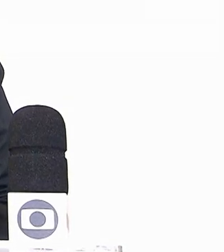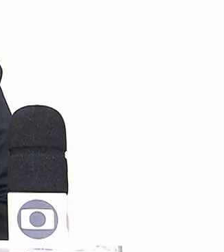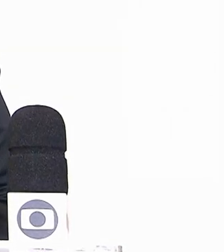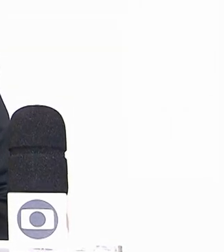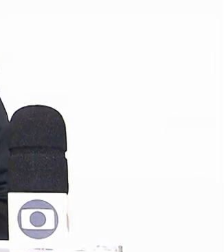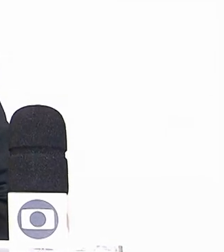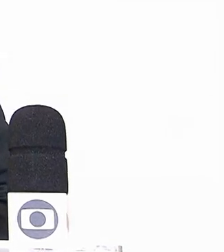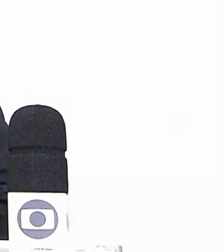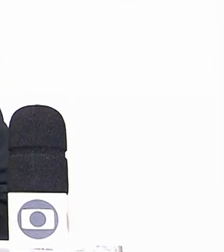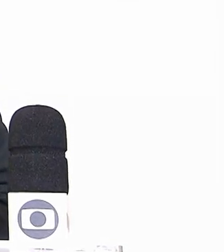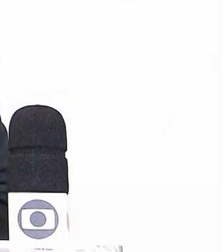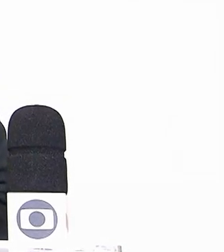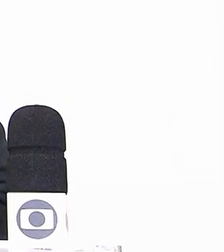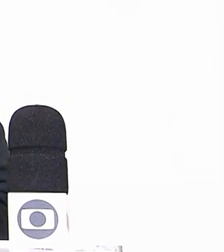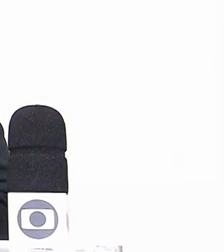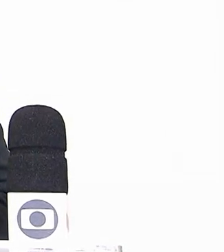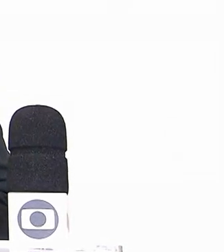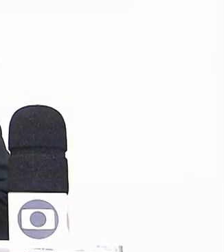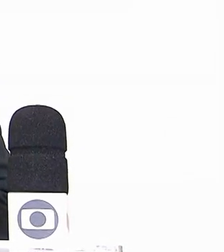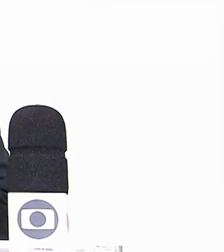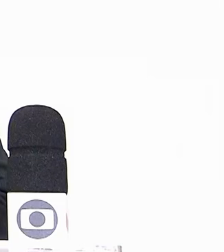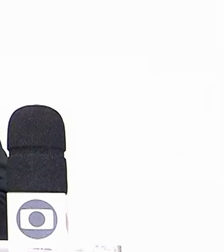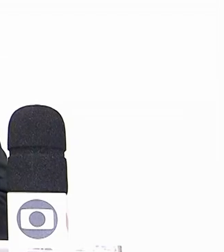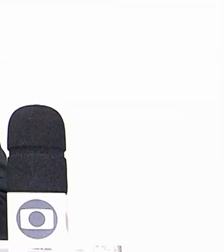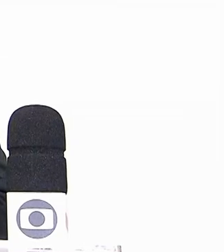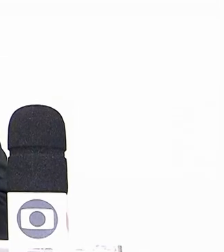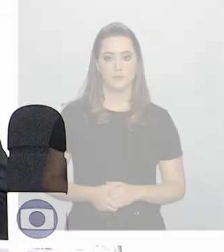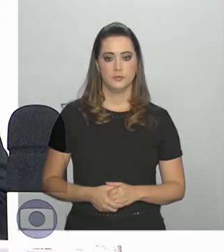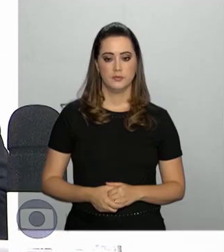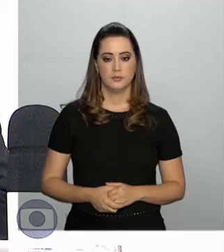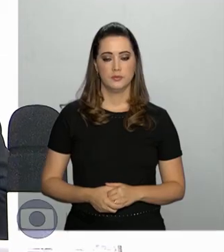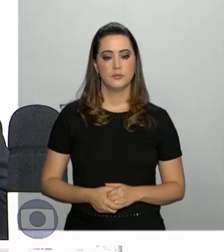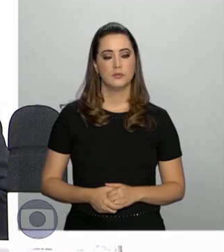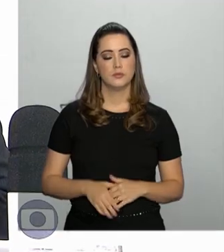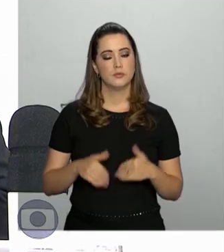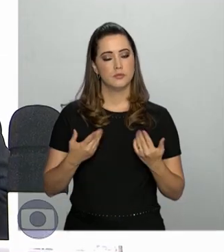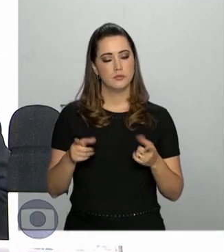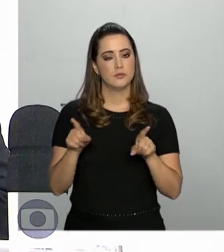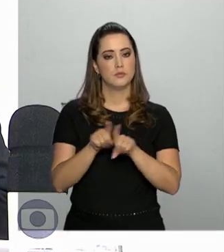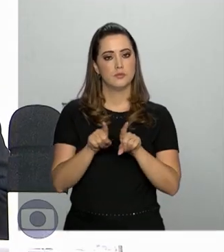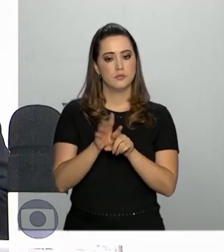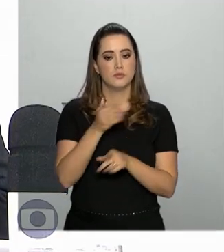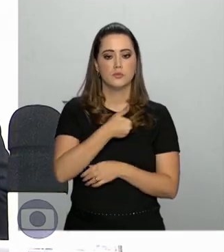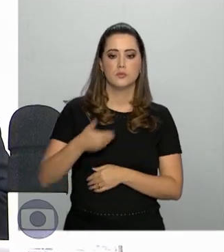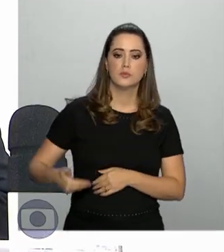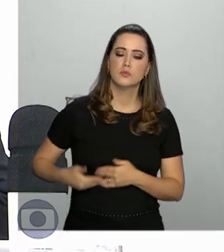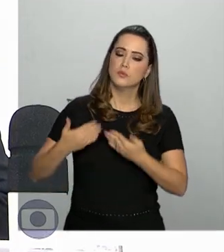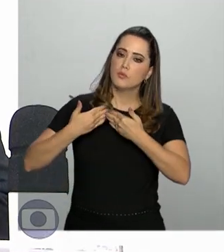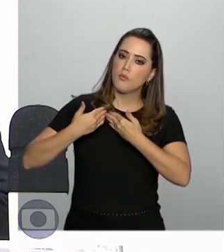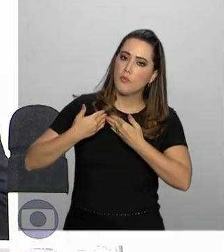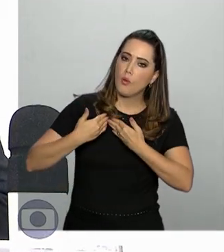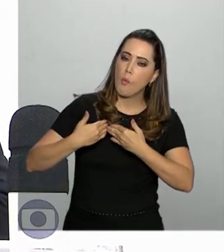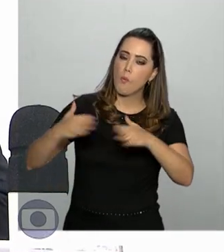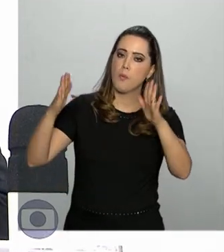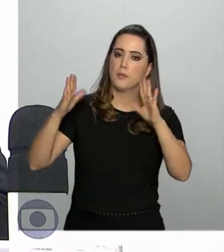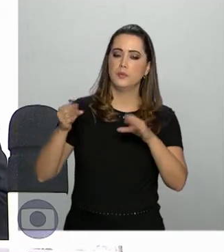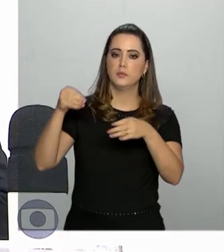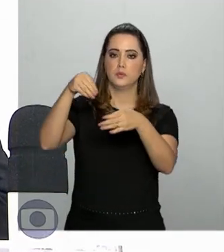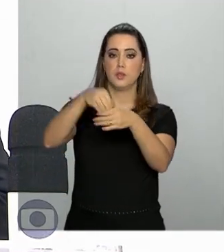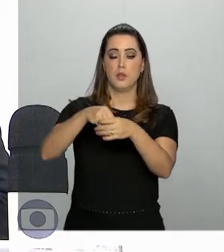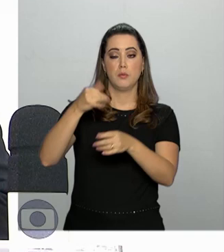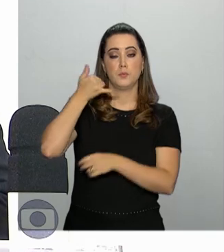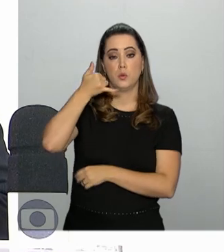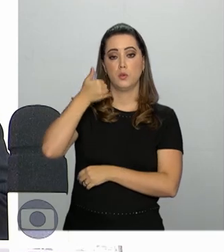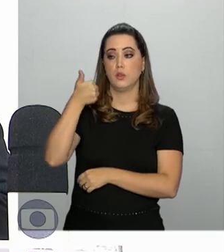boa infraestrutura. Ademais, o governo abriu um canal dentro do DISC